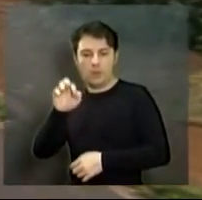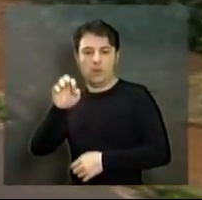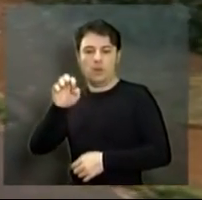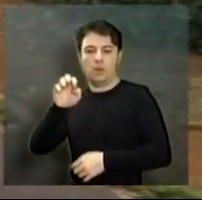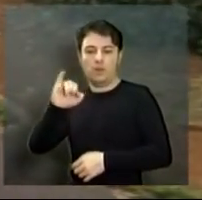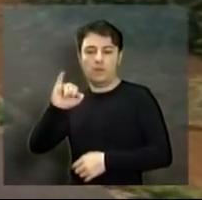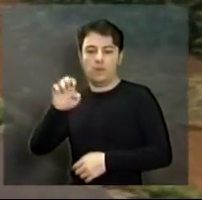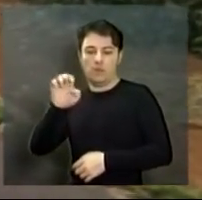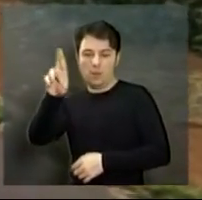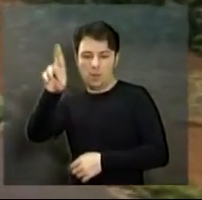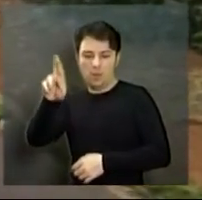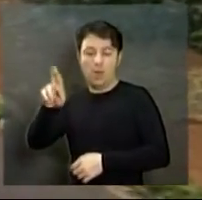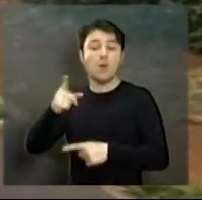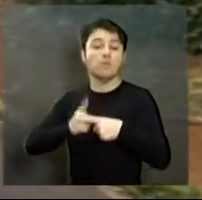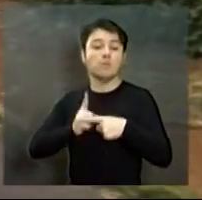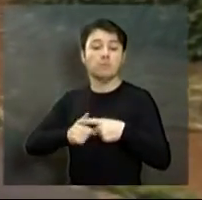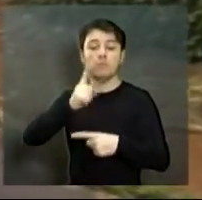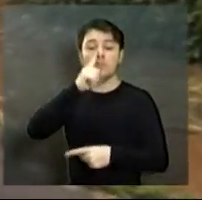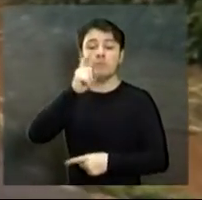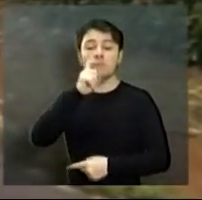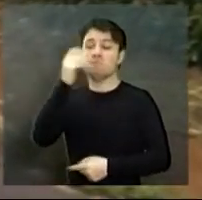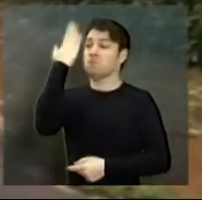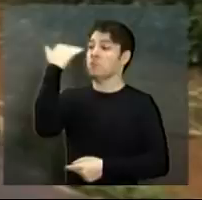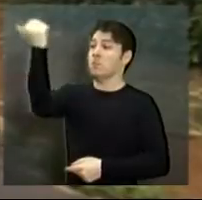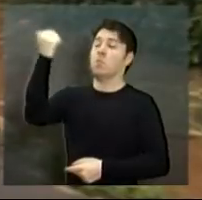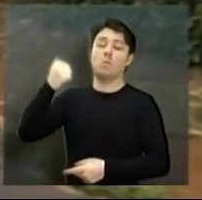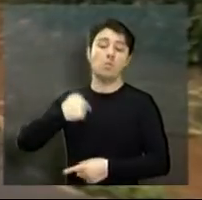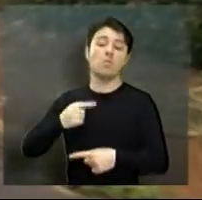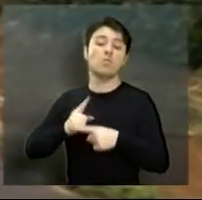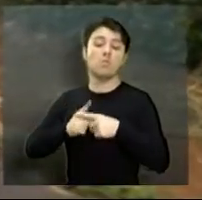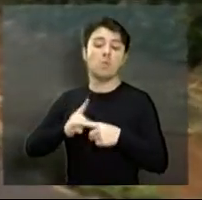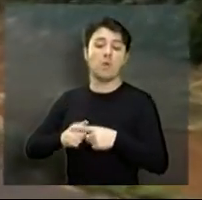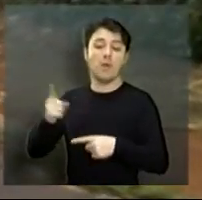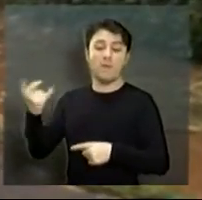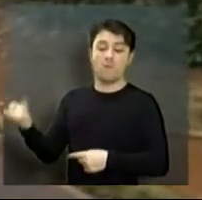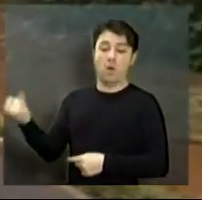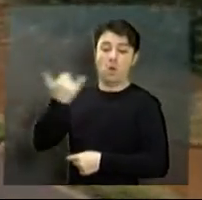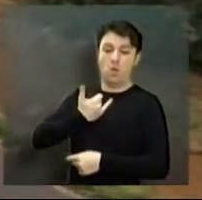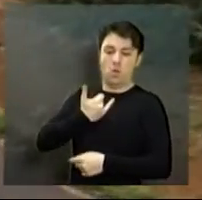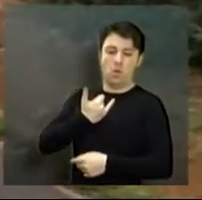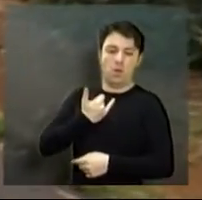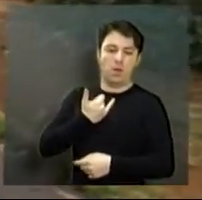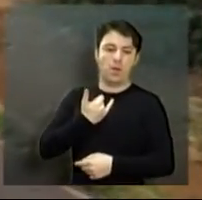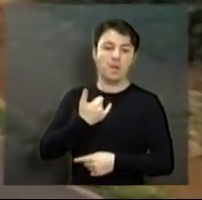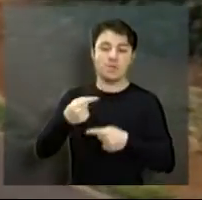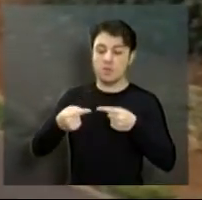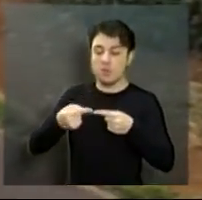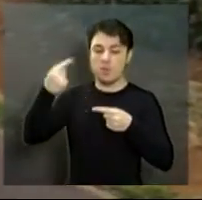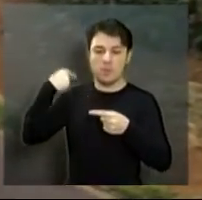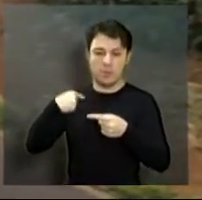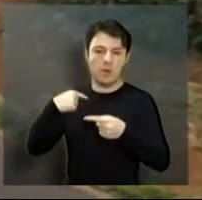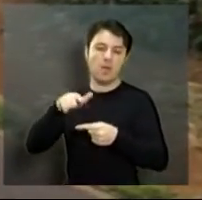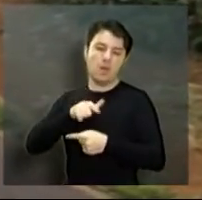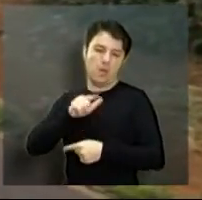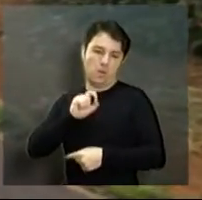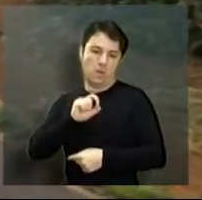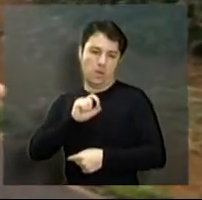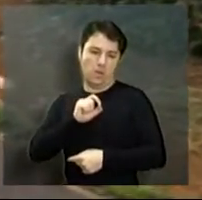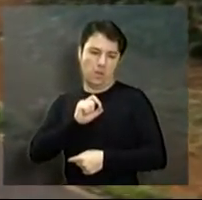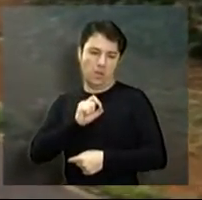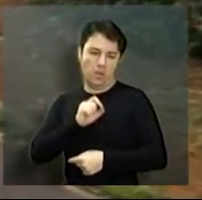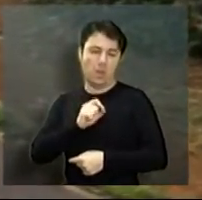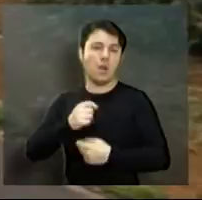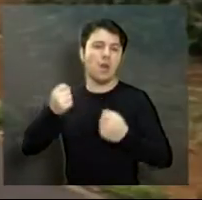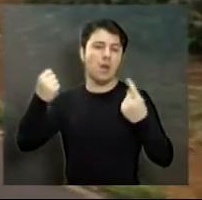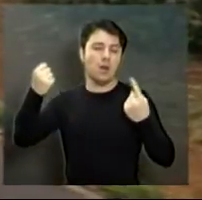alunos aqui me procuraram, me relatando que semana passada houve